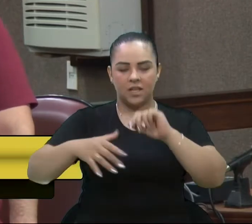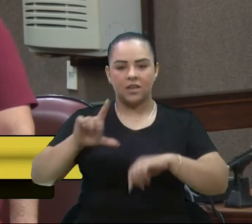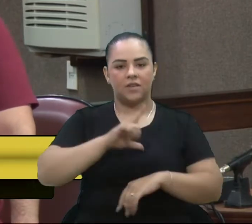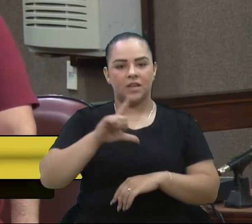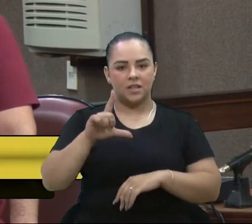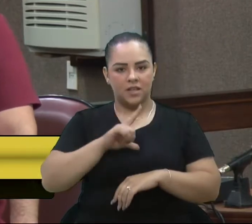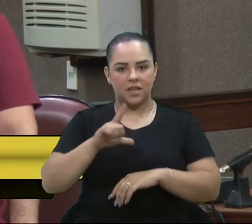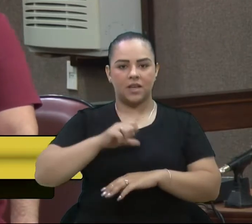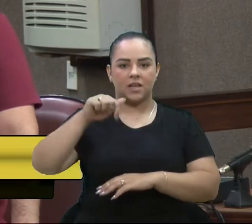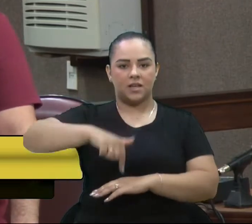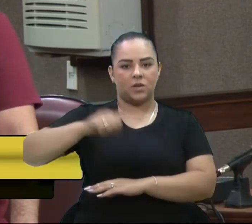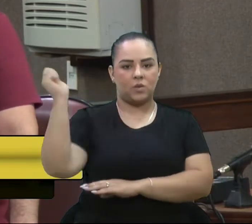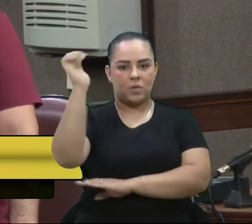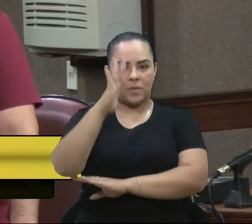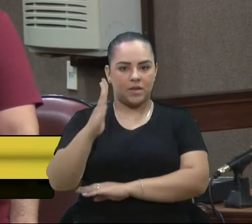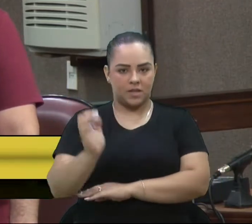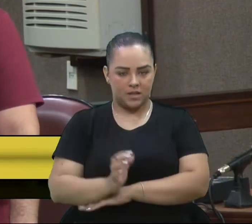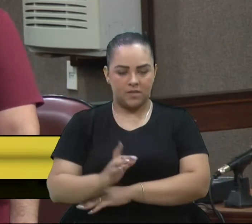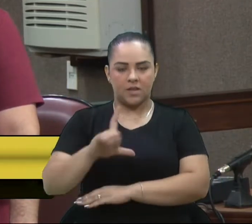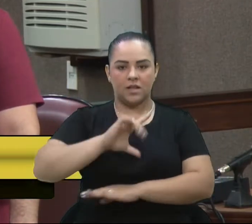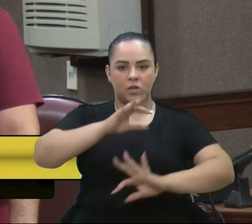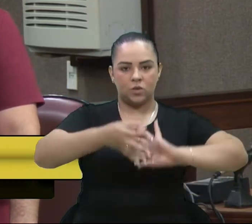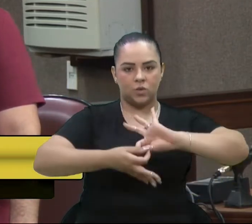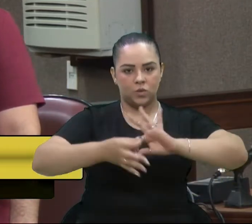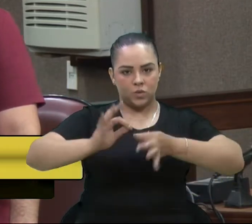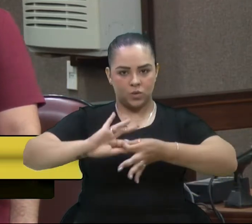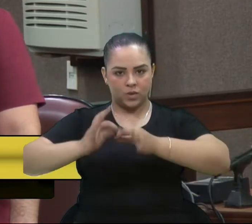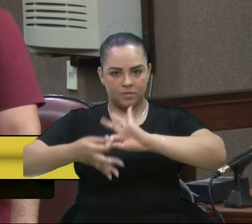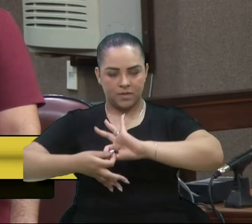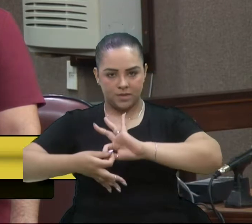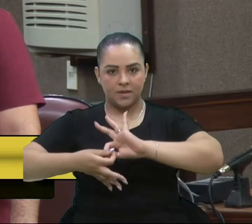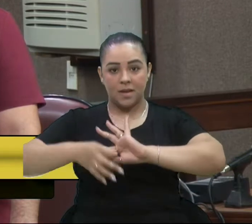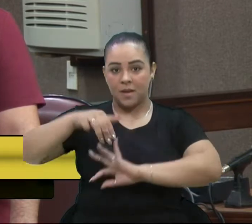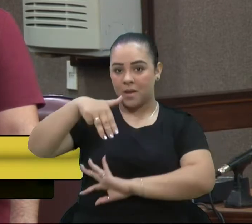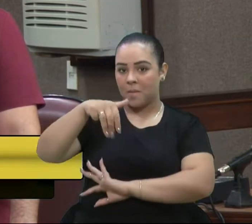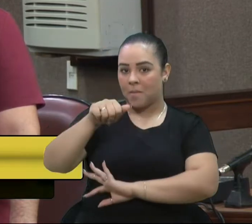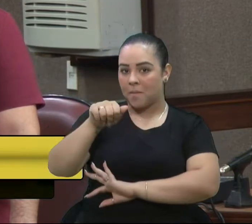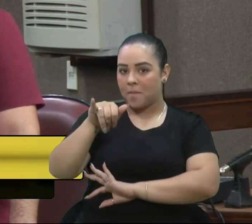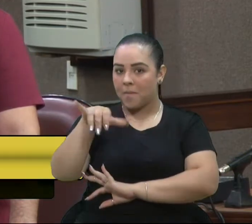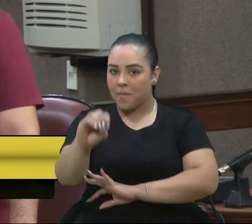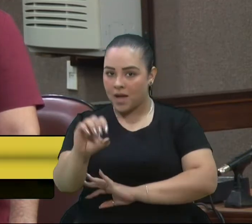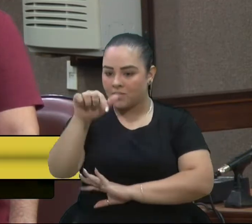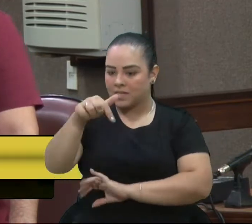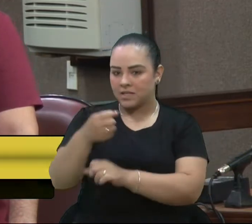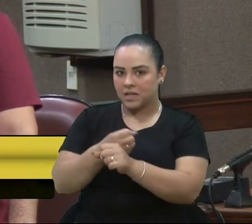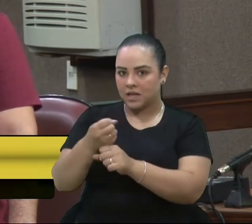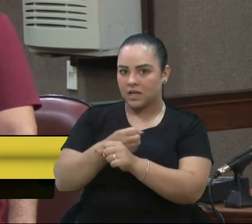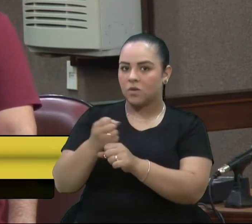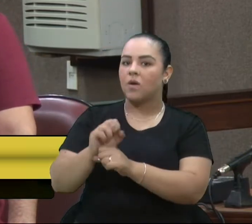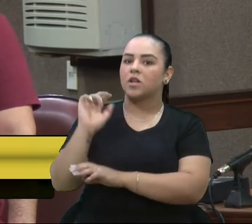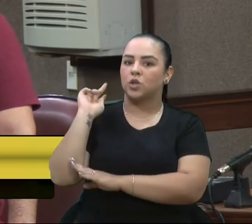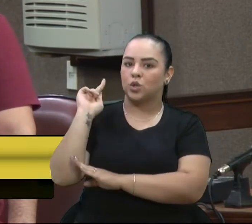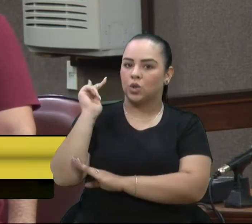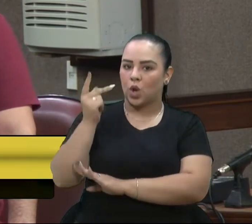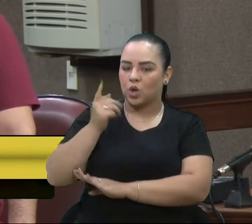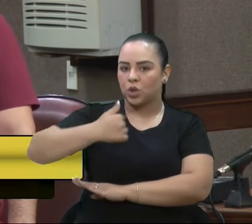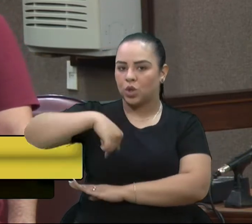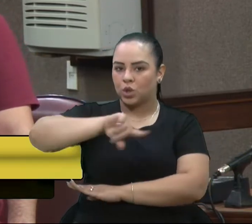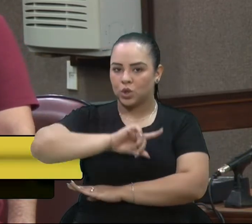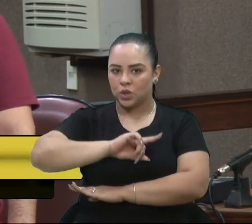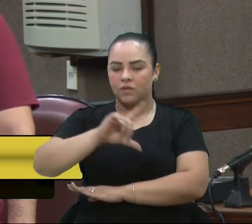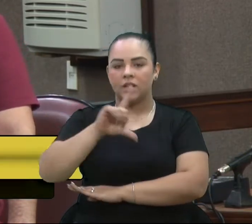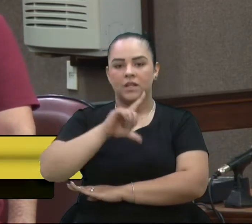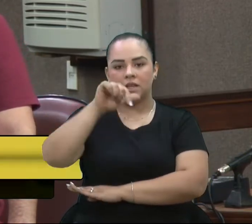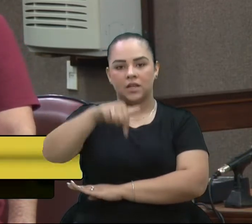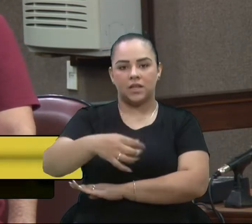um evento da Surda das Olimpíadas, em maio desse ano. É outro momento histórico que nós iremos ter